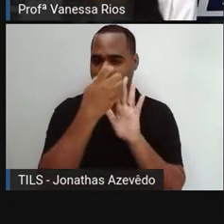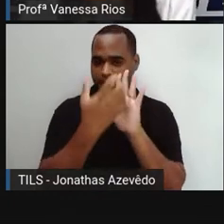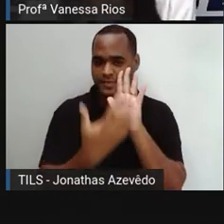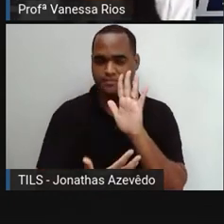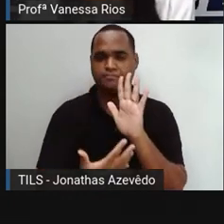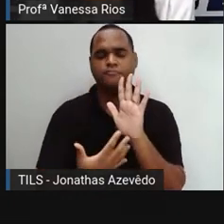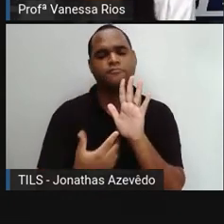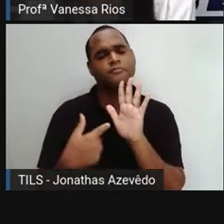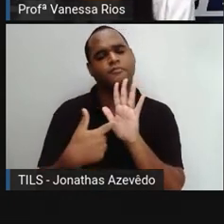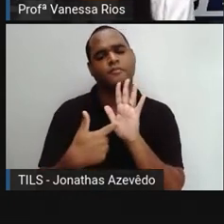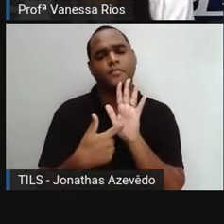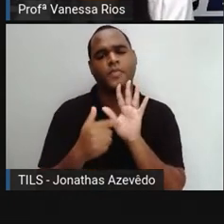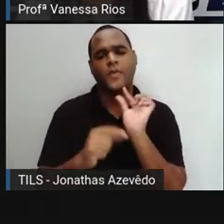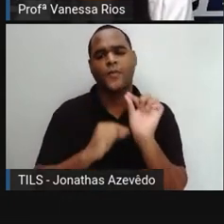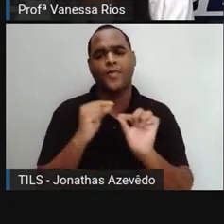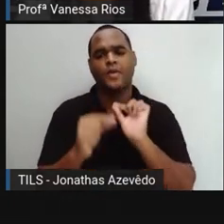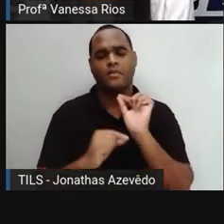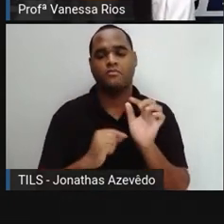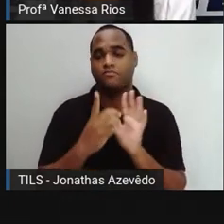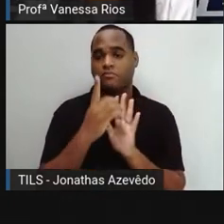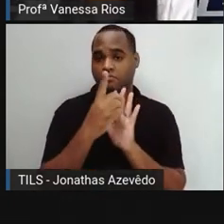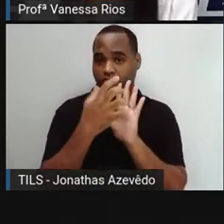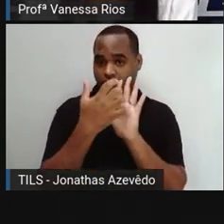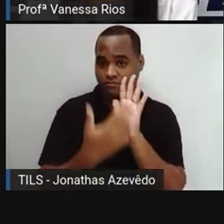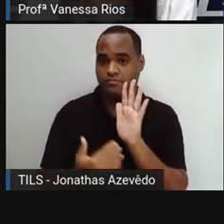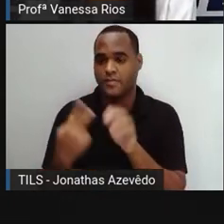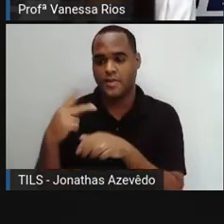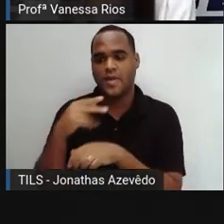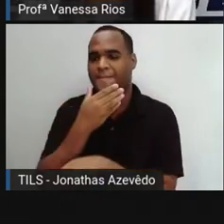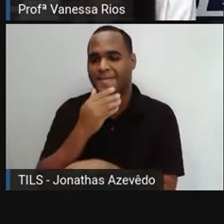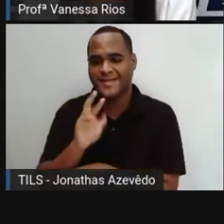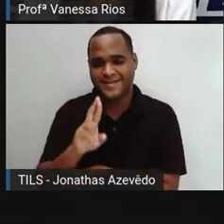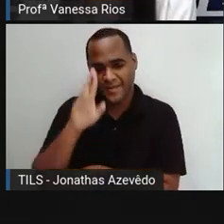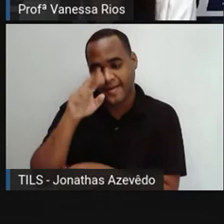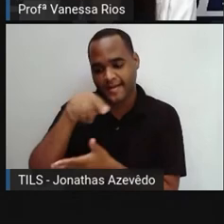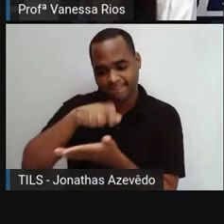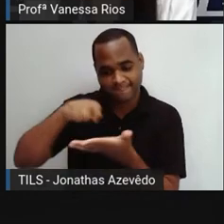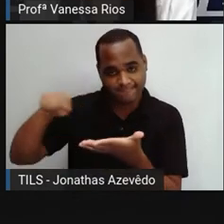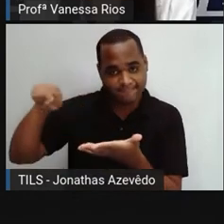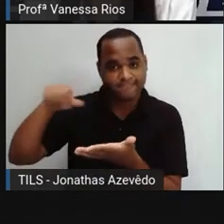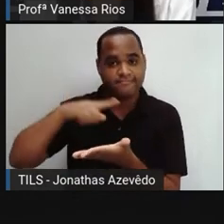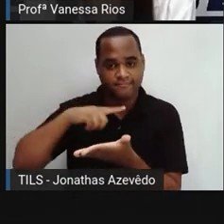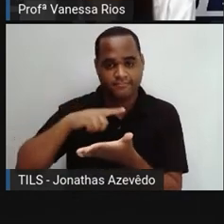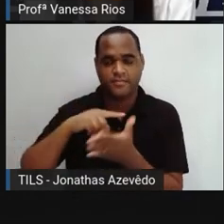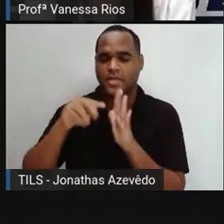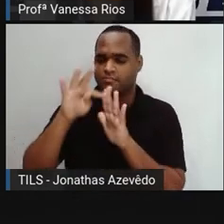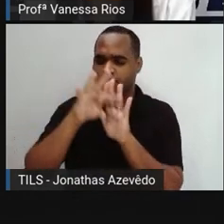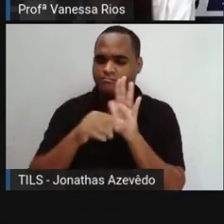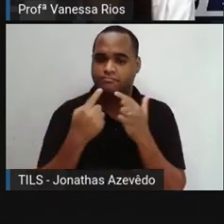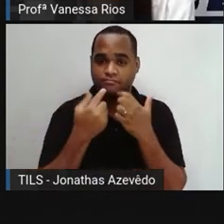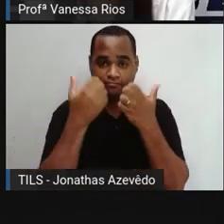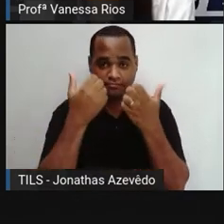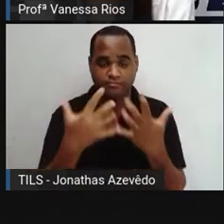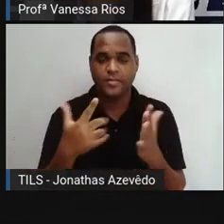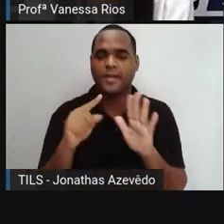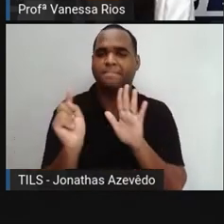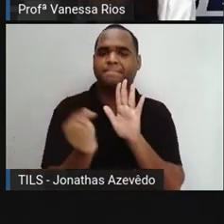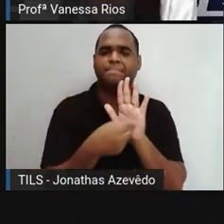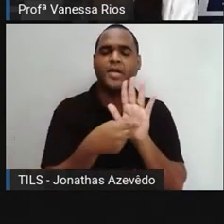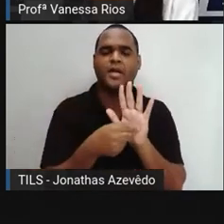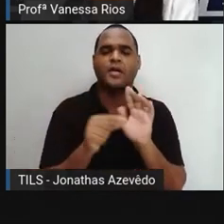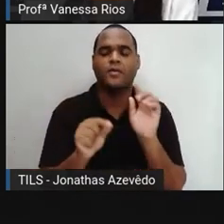Então, a escrever esse tipo de descrição, o autor, a pessoa que está produzindo o texto, tem justamente o objetivo